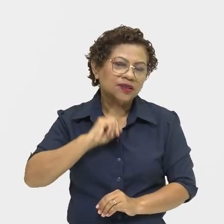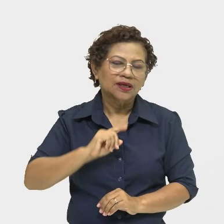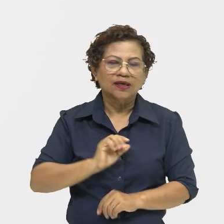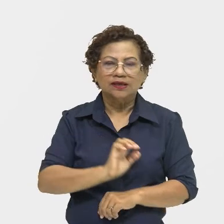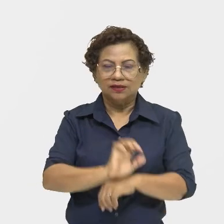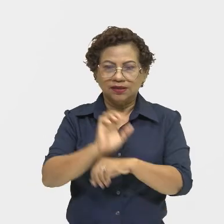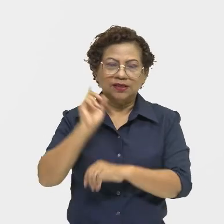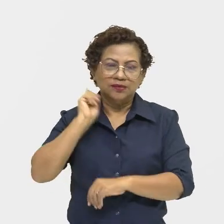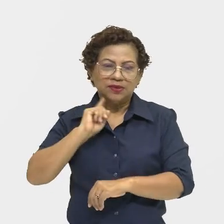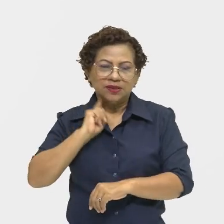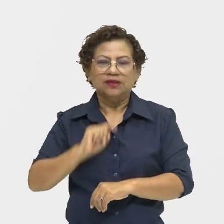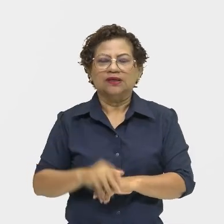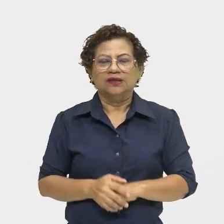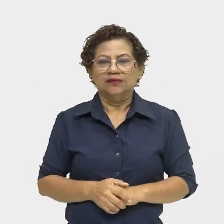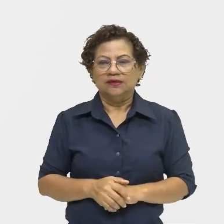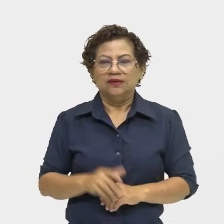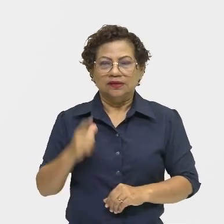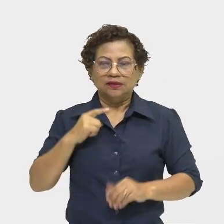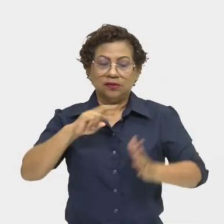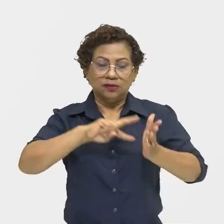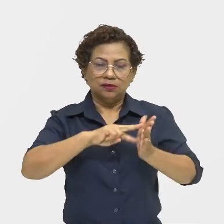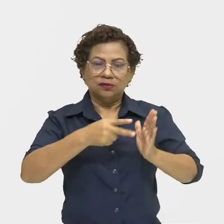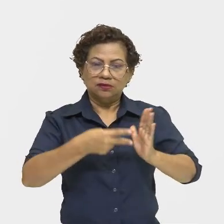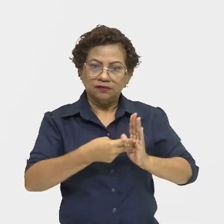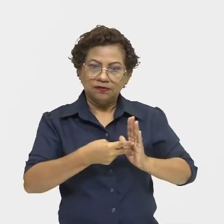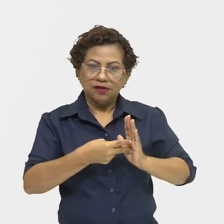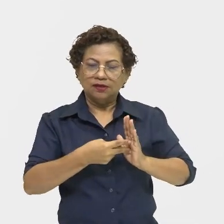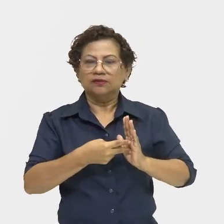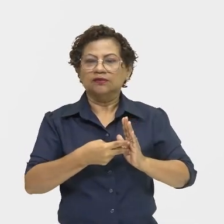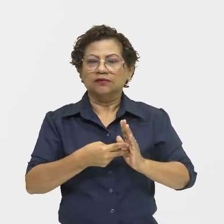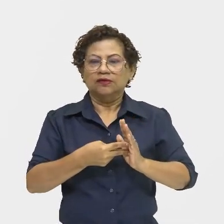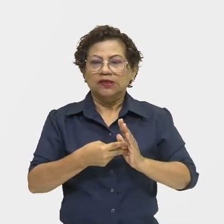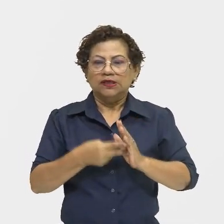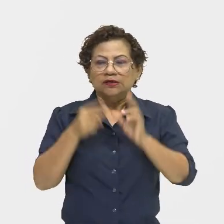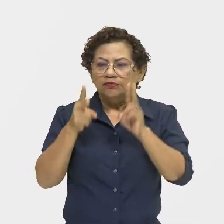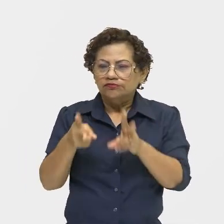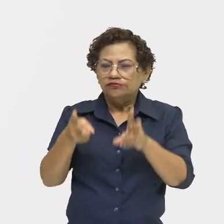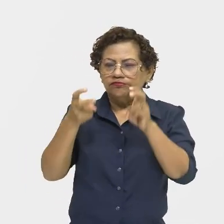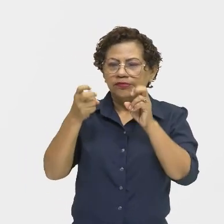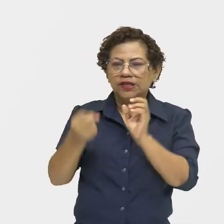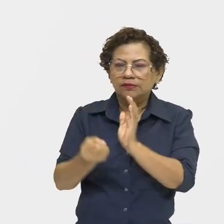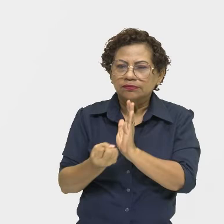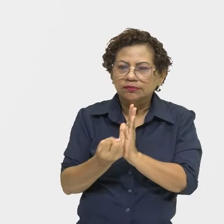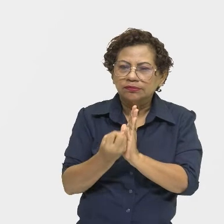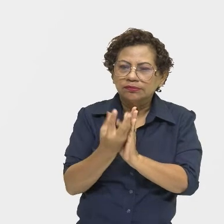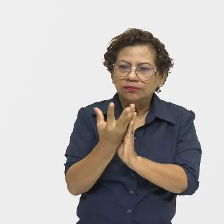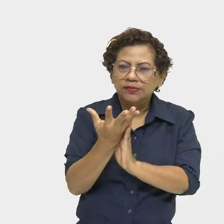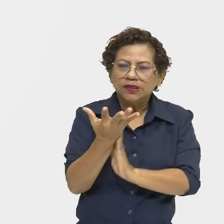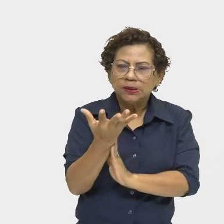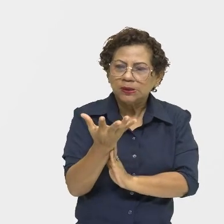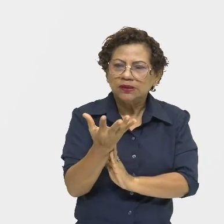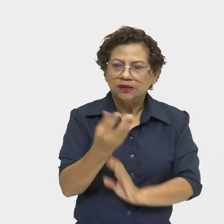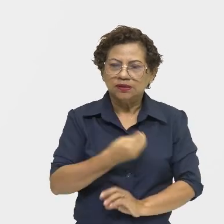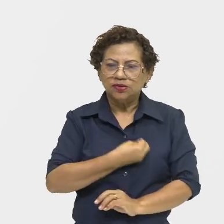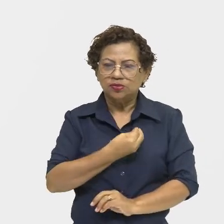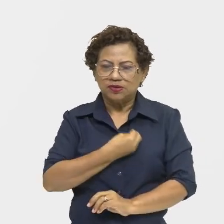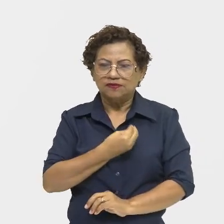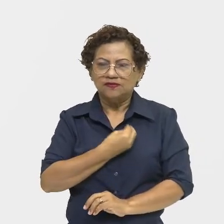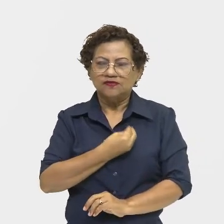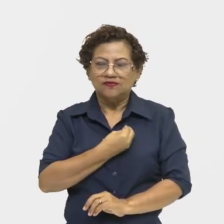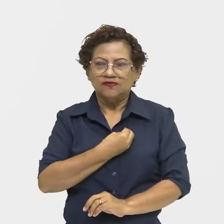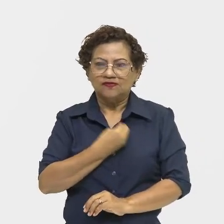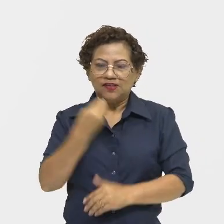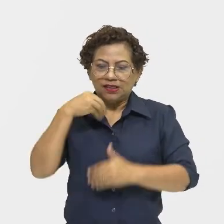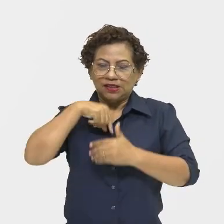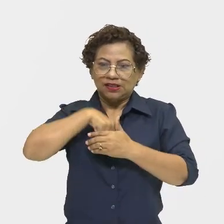formas de arte que resultam do impacto causado pela expressão da vida interior, das imagens que